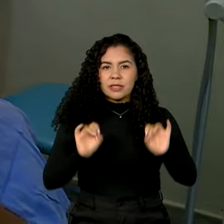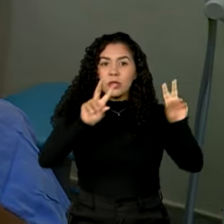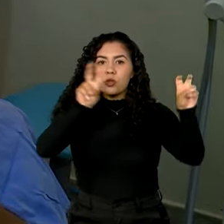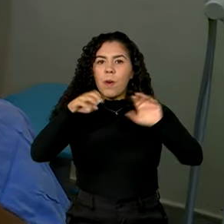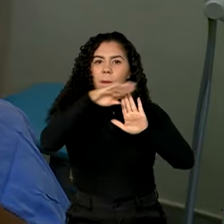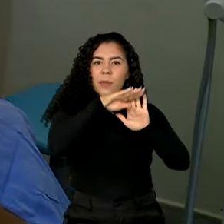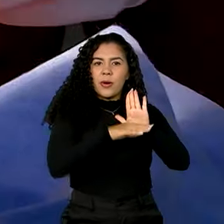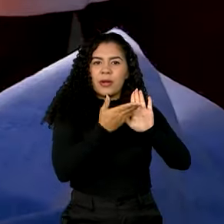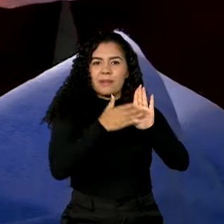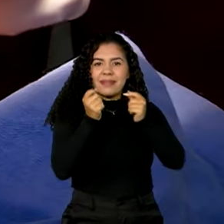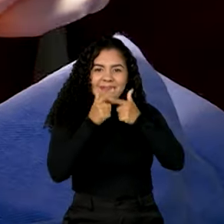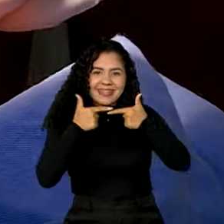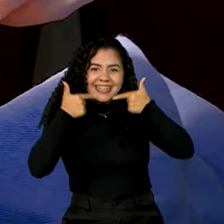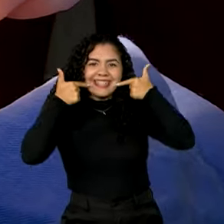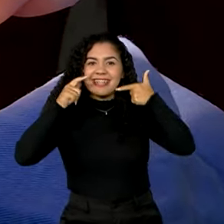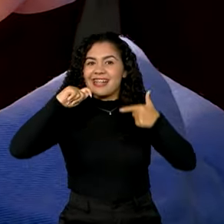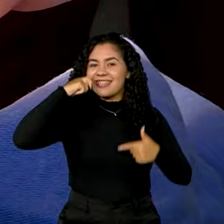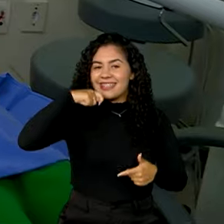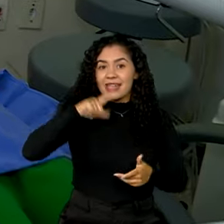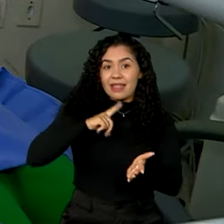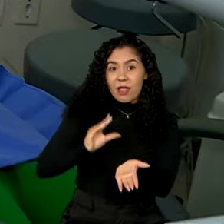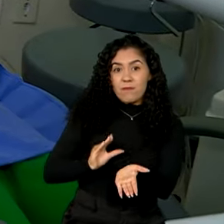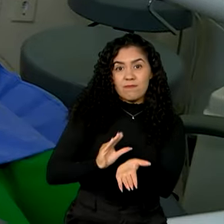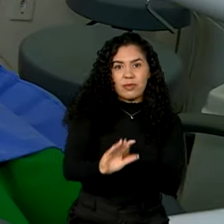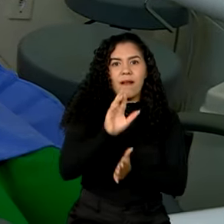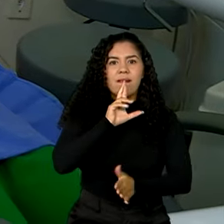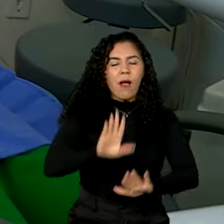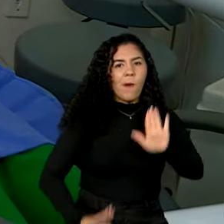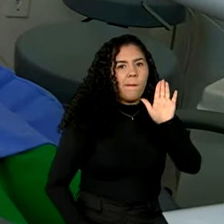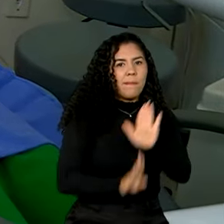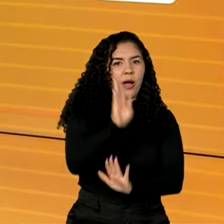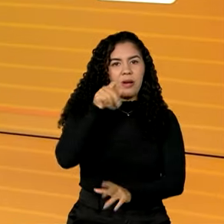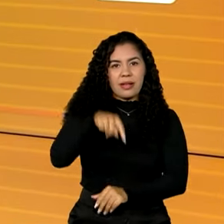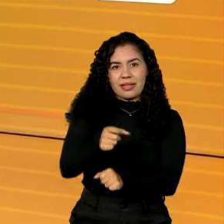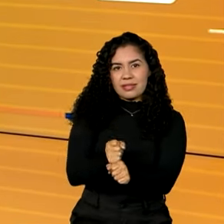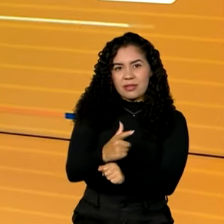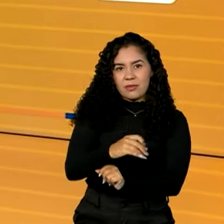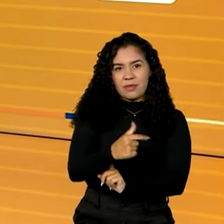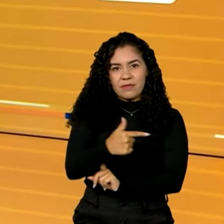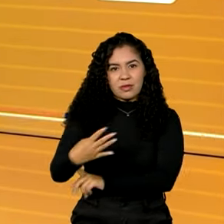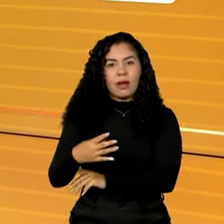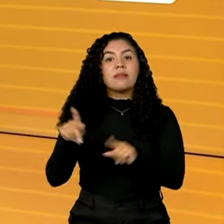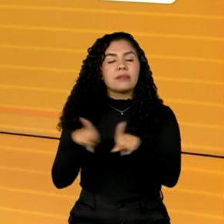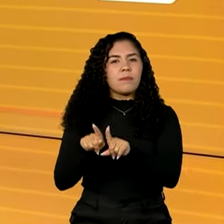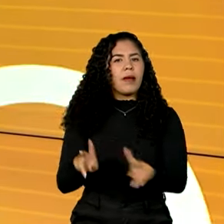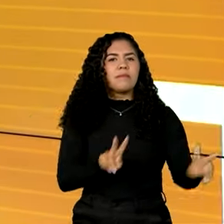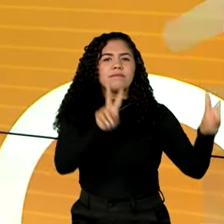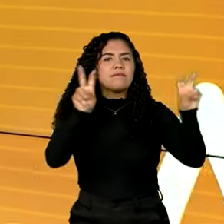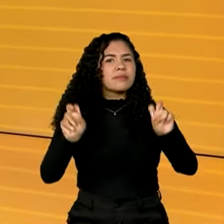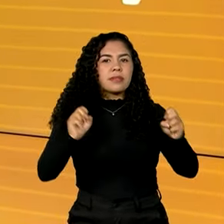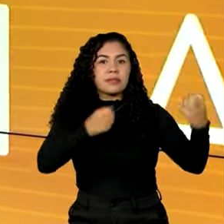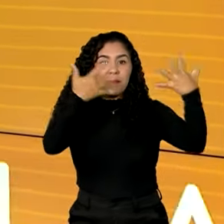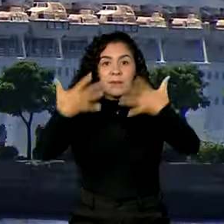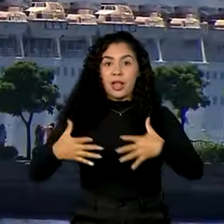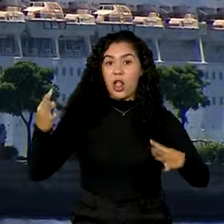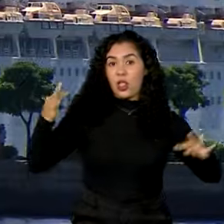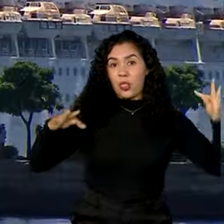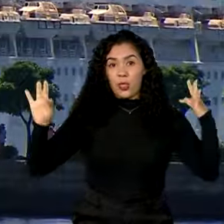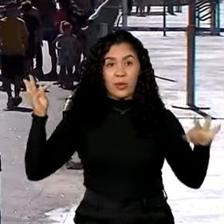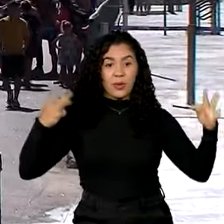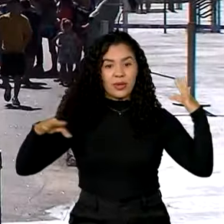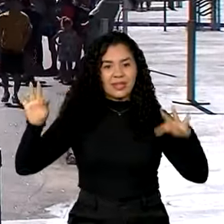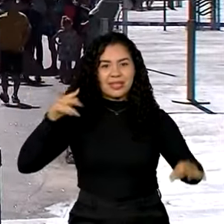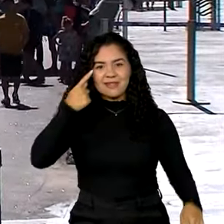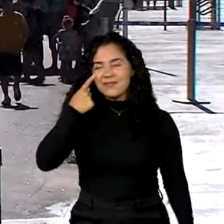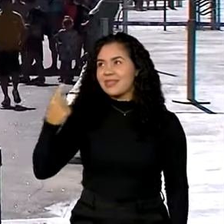Brasil Sorridente, que recebeu investimento recorde em 2024. E mais, vamos falar sobre turismo. A